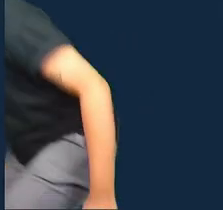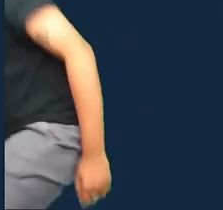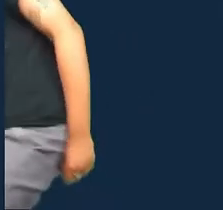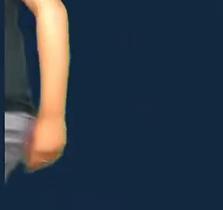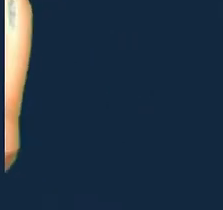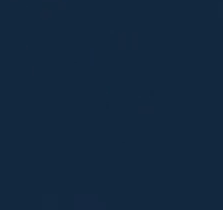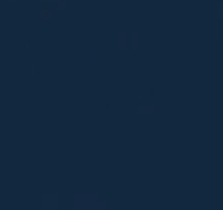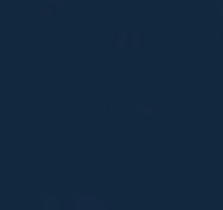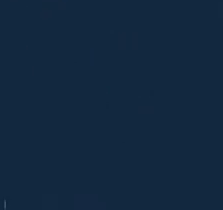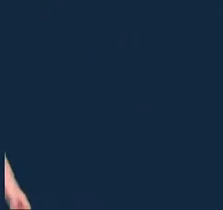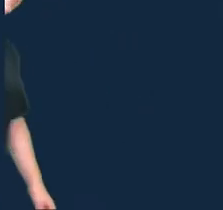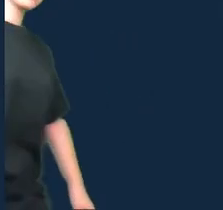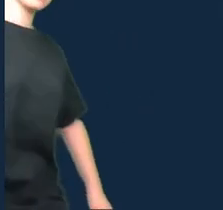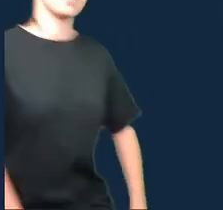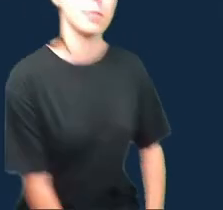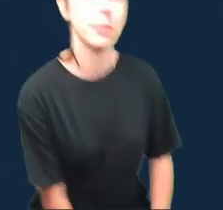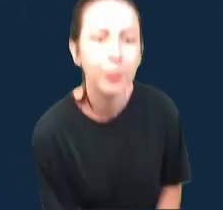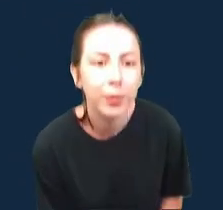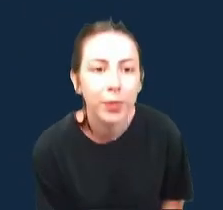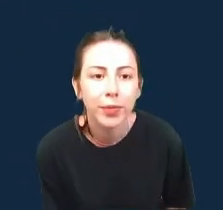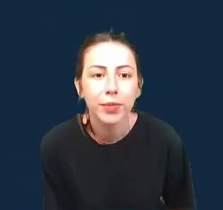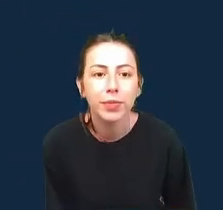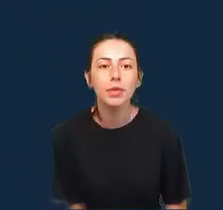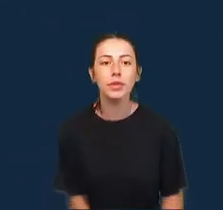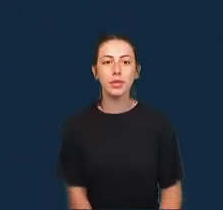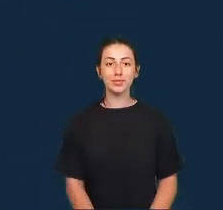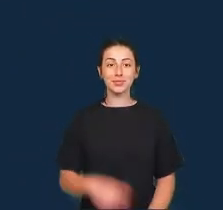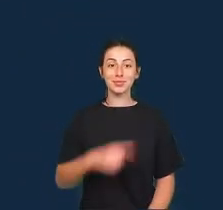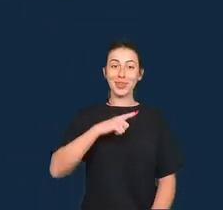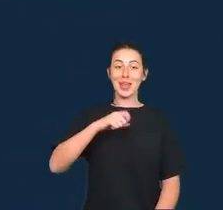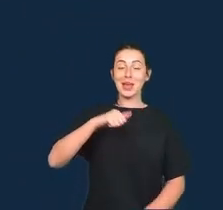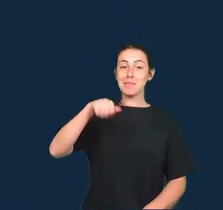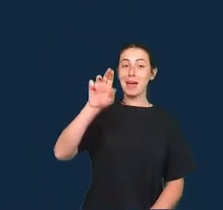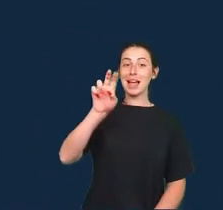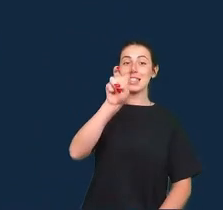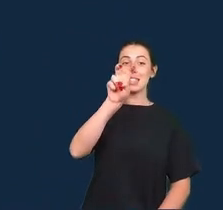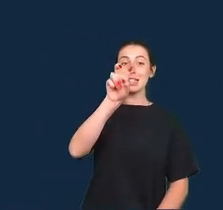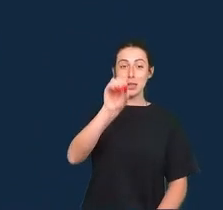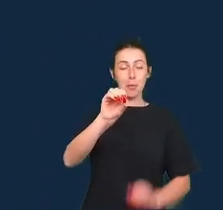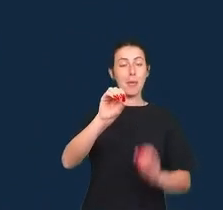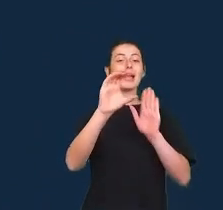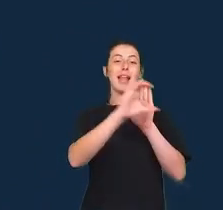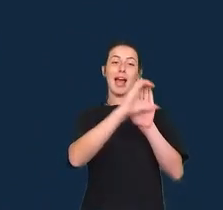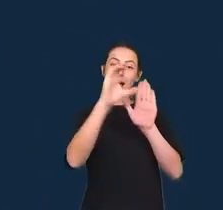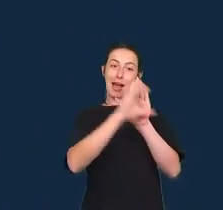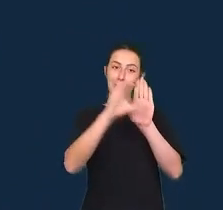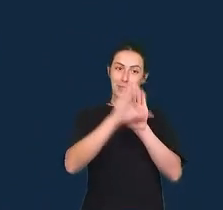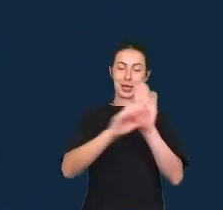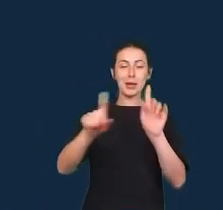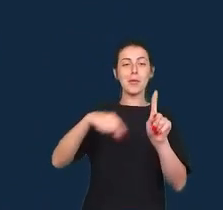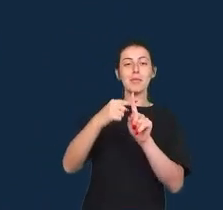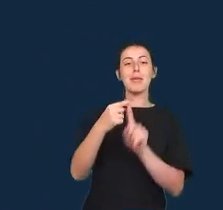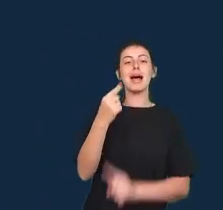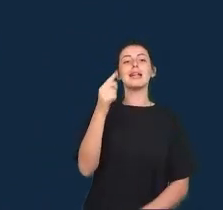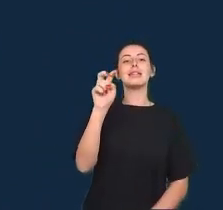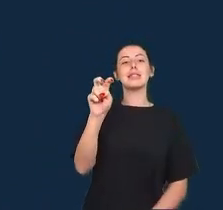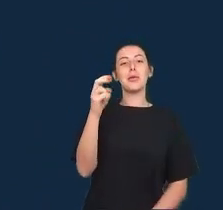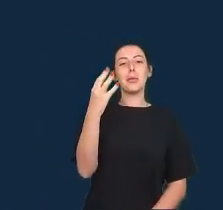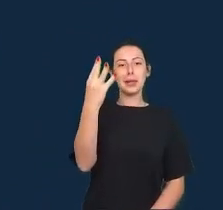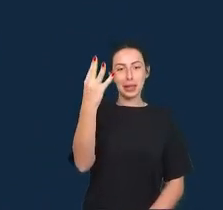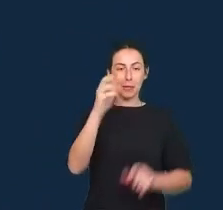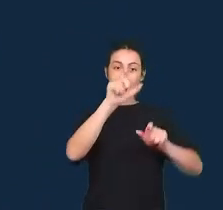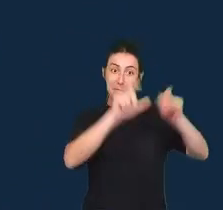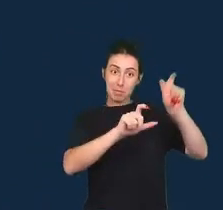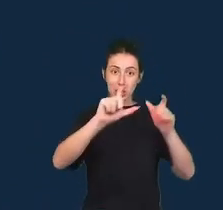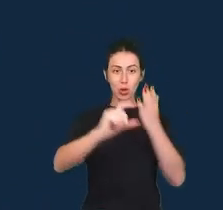Ele tem mais de 50 capítulos, com 74 autores, tanto pesquisadores como praticantes de todo o